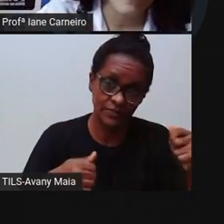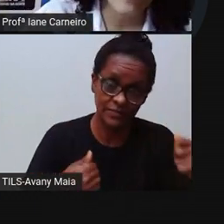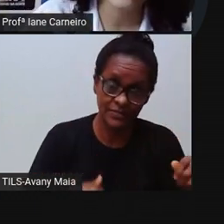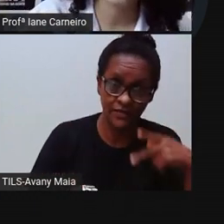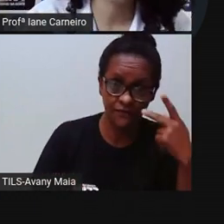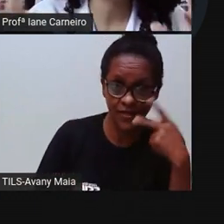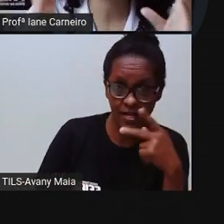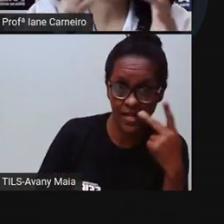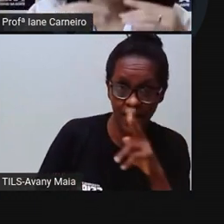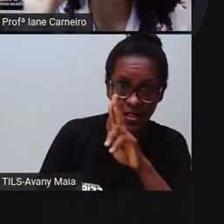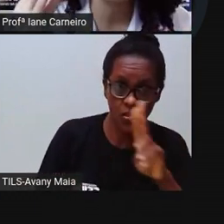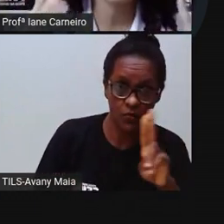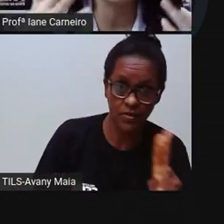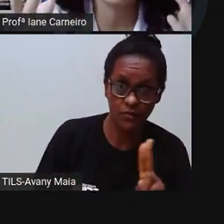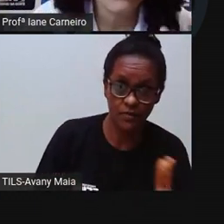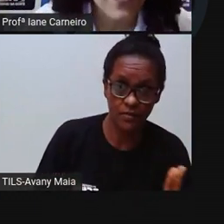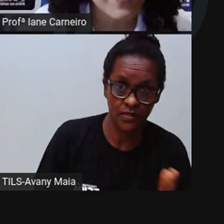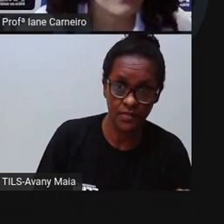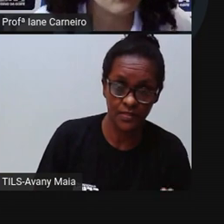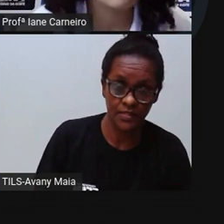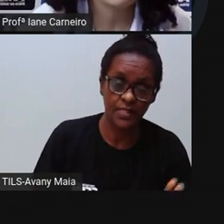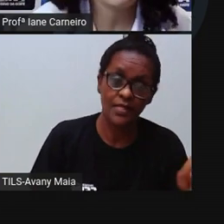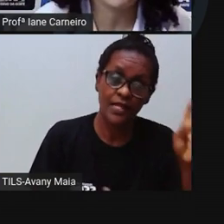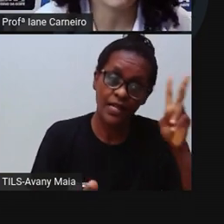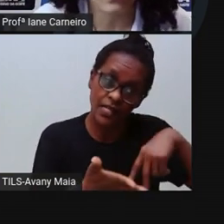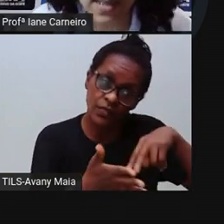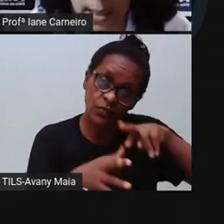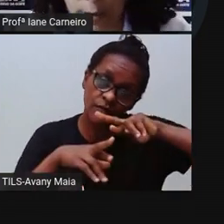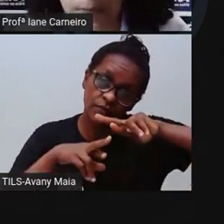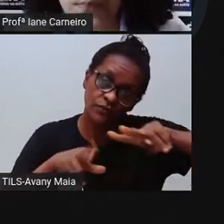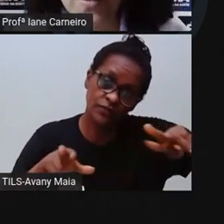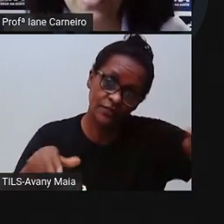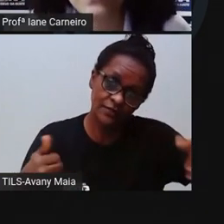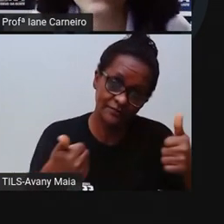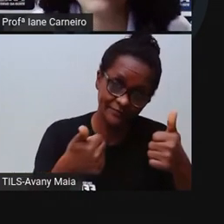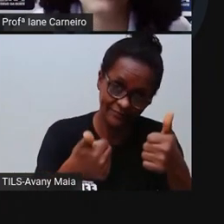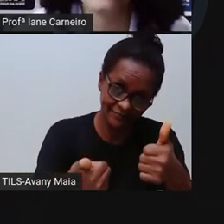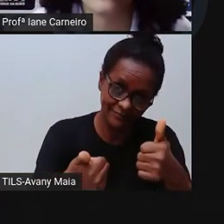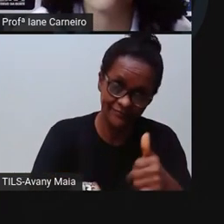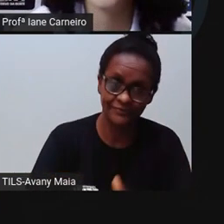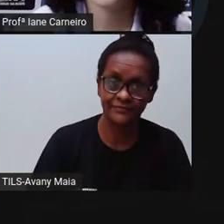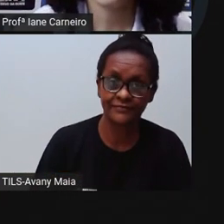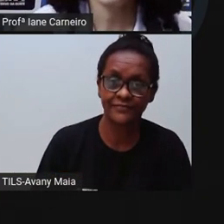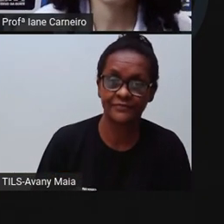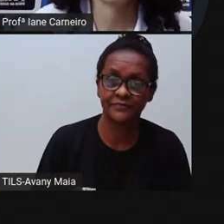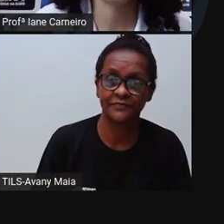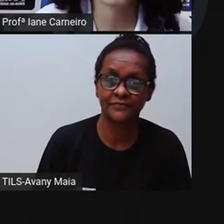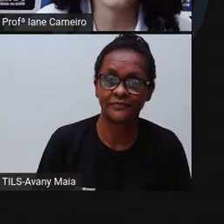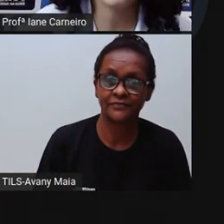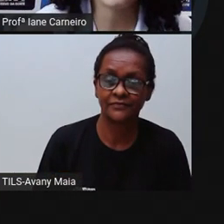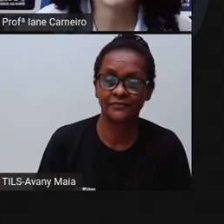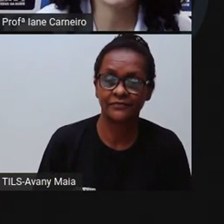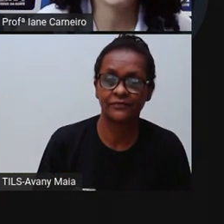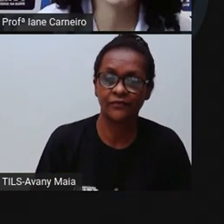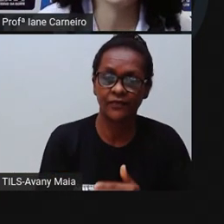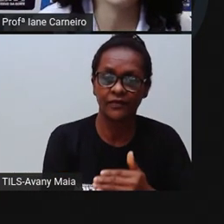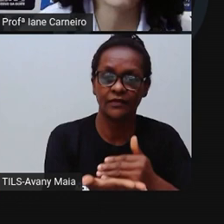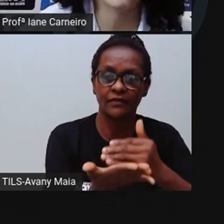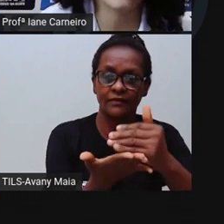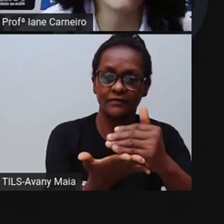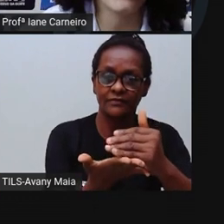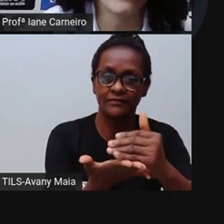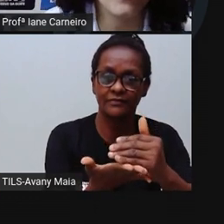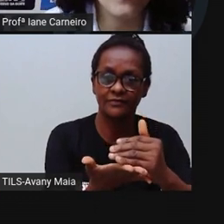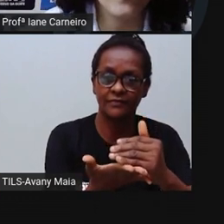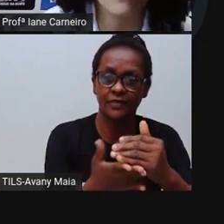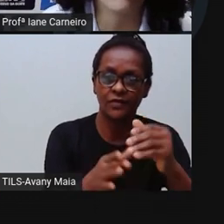personagens, Então é uma leitura diferente de ser feita, certo? Então vamos lá. Então a gente começa aqui, ó, no primeiro